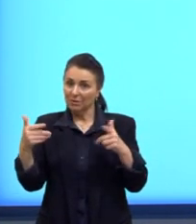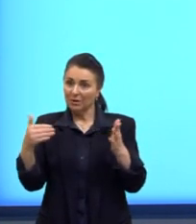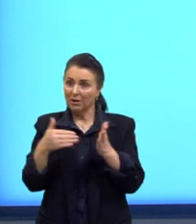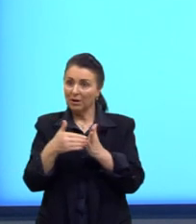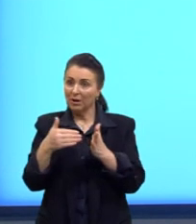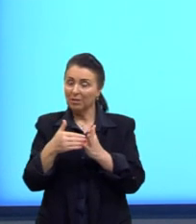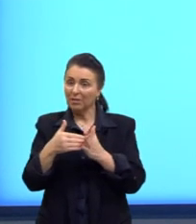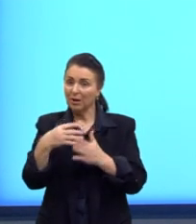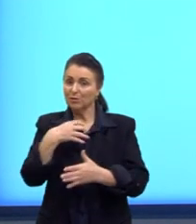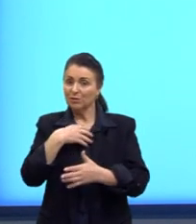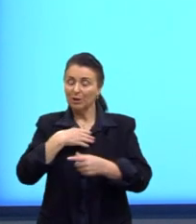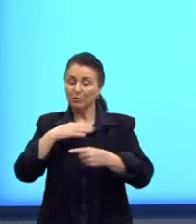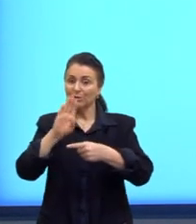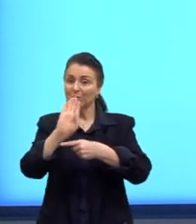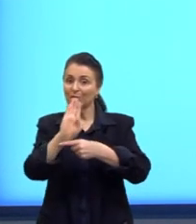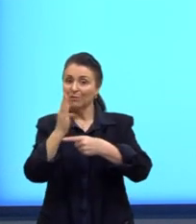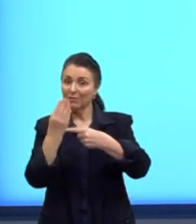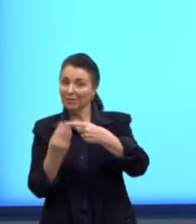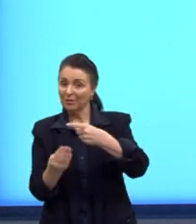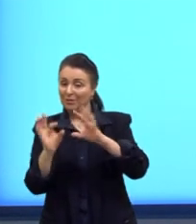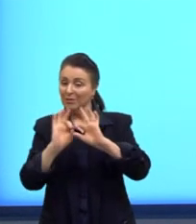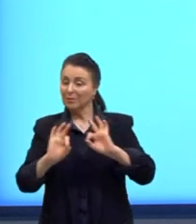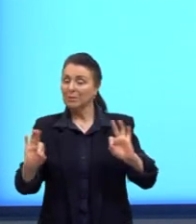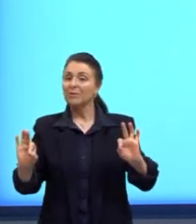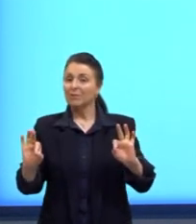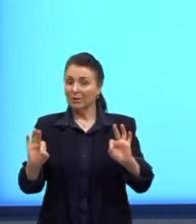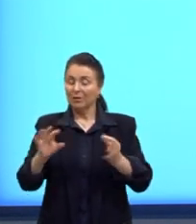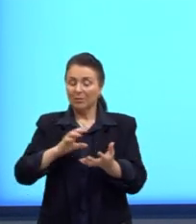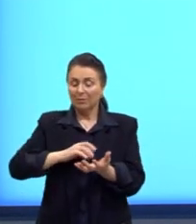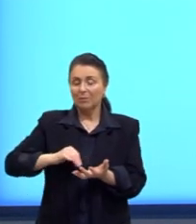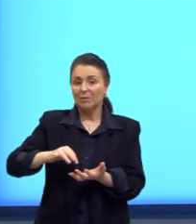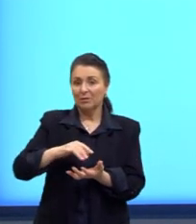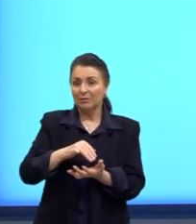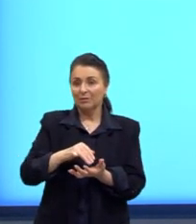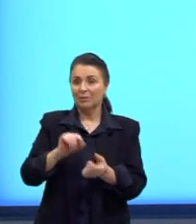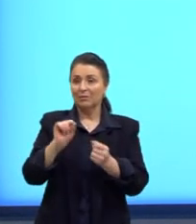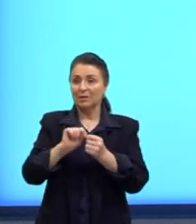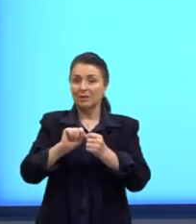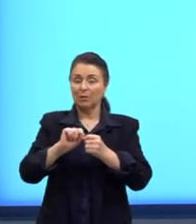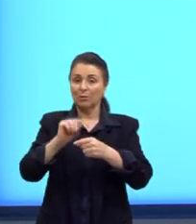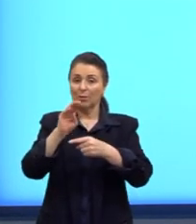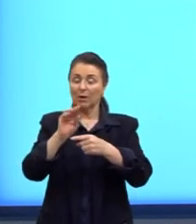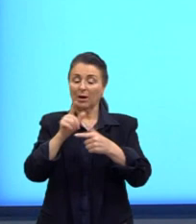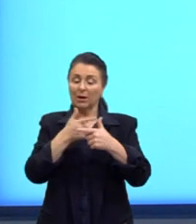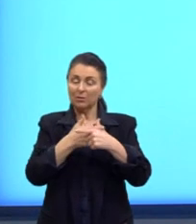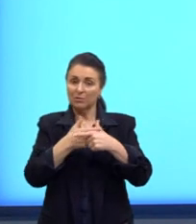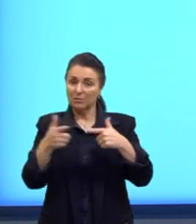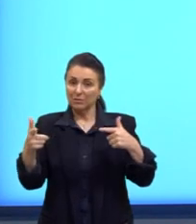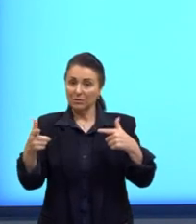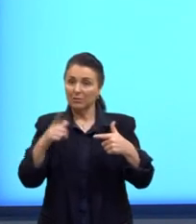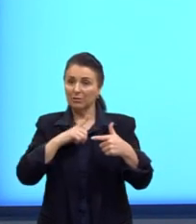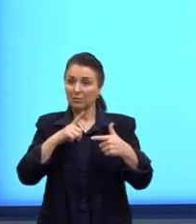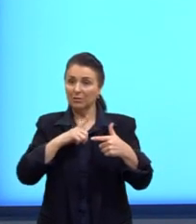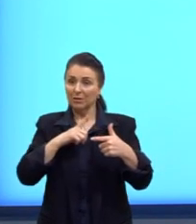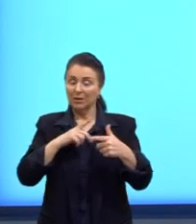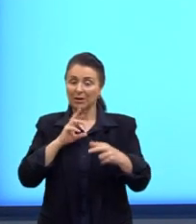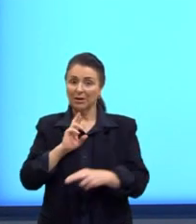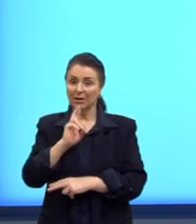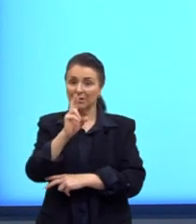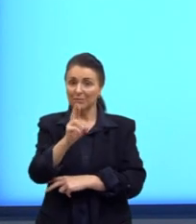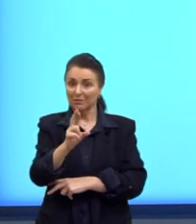formato de fração, que simplifica bastante o cálculo. Fazendo a divisão aqui, nós obtemos a nossa